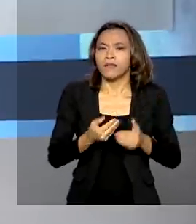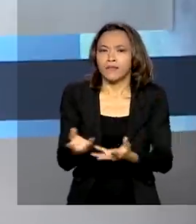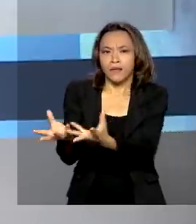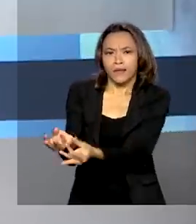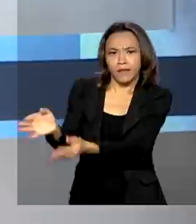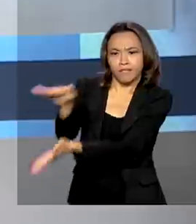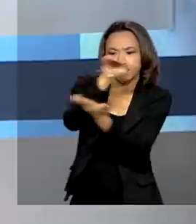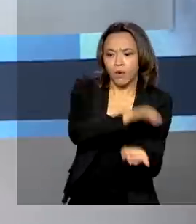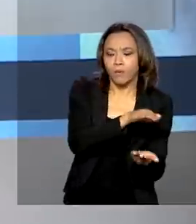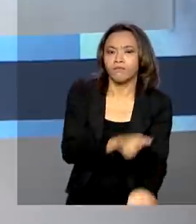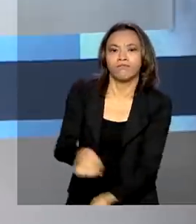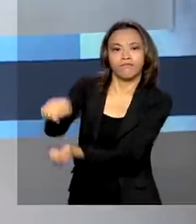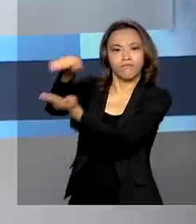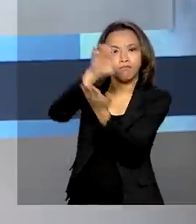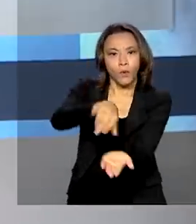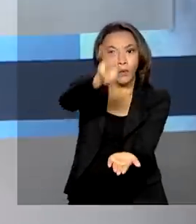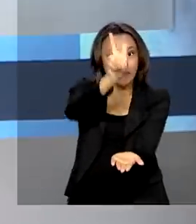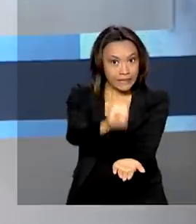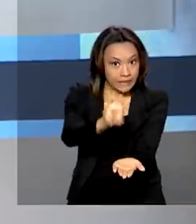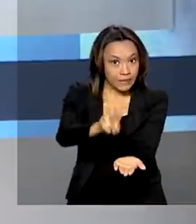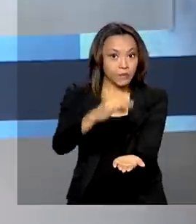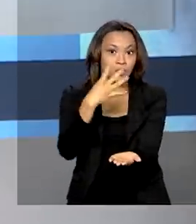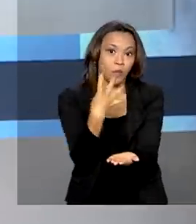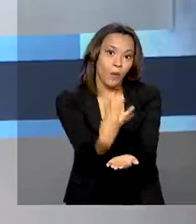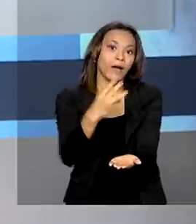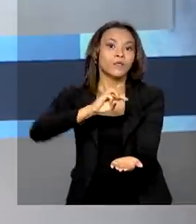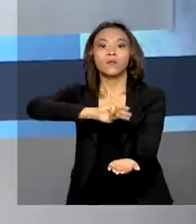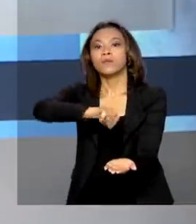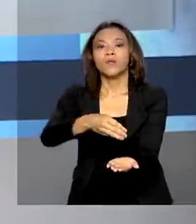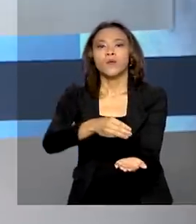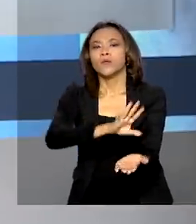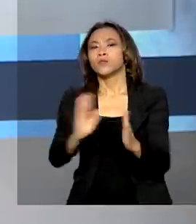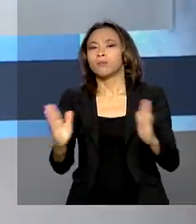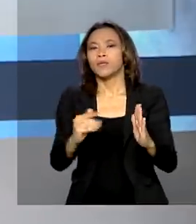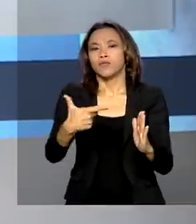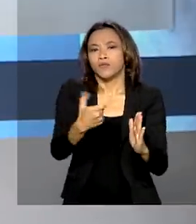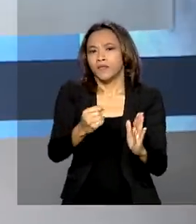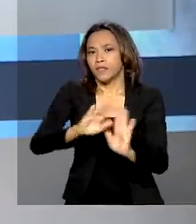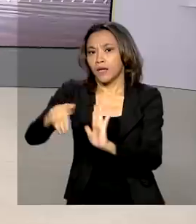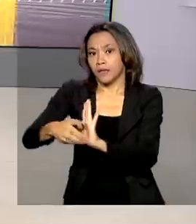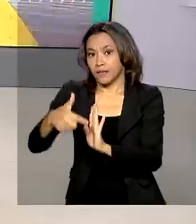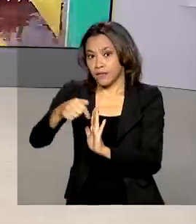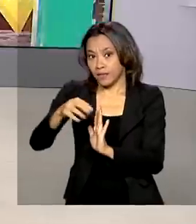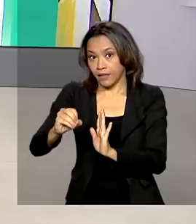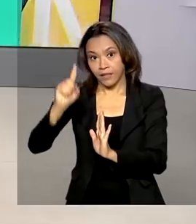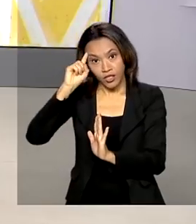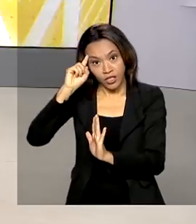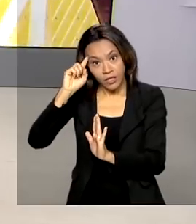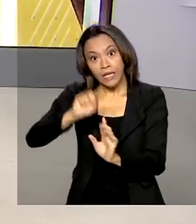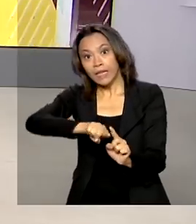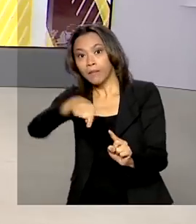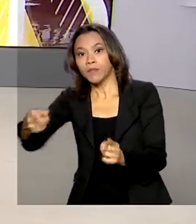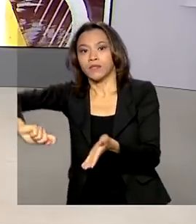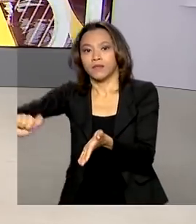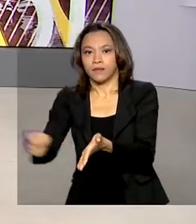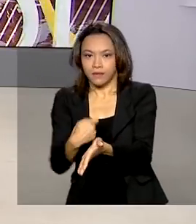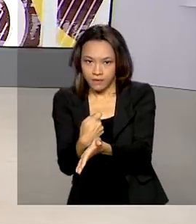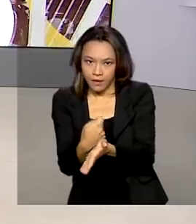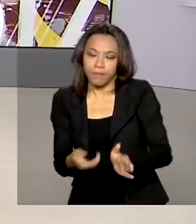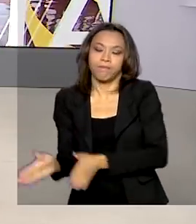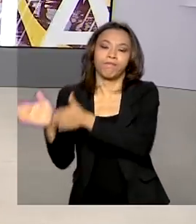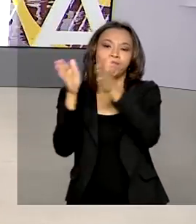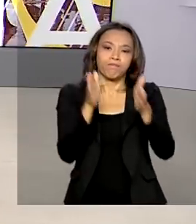lotes de 4 milhões entre 20 e 70 dias após a assinatura. A pasta pode começar processo